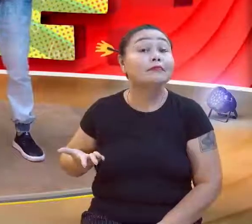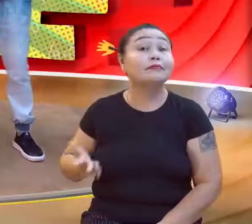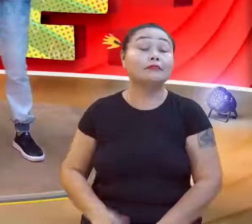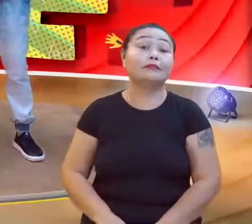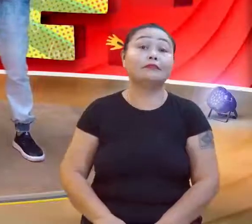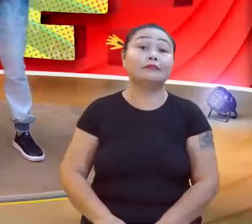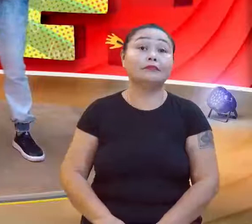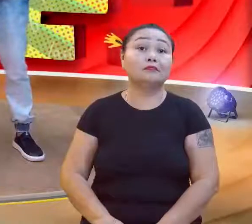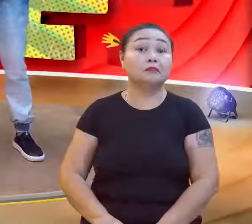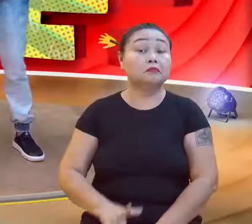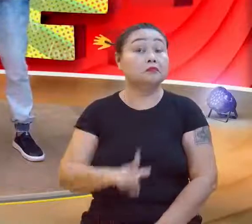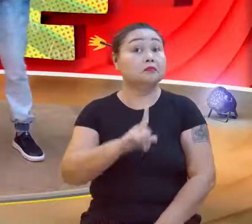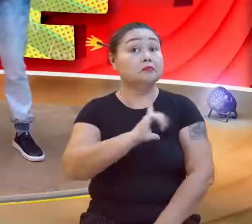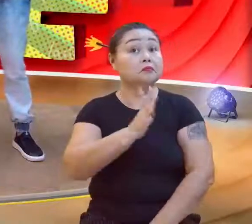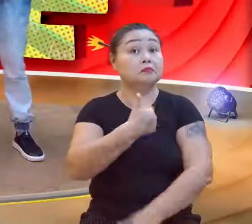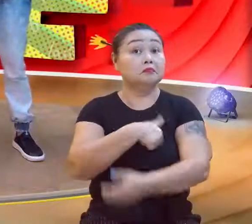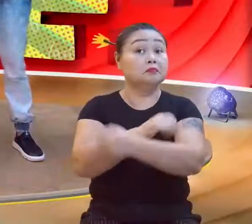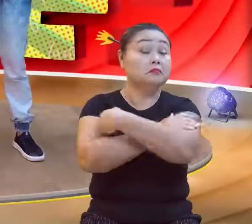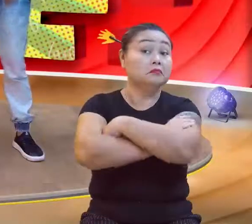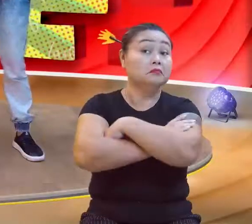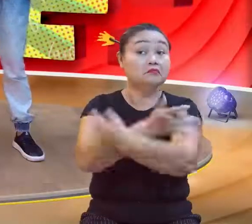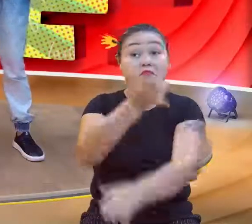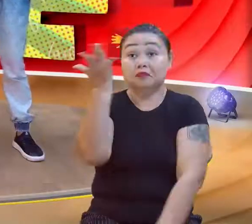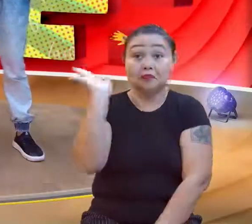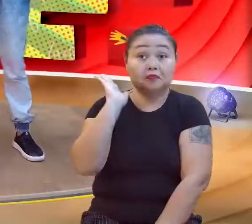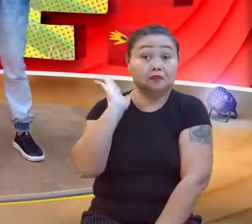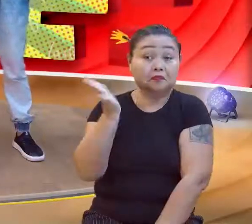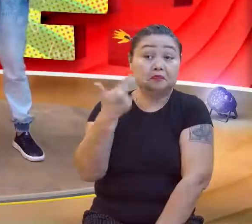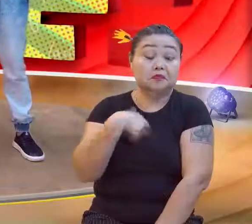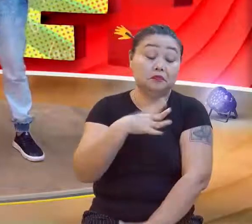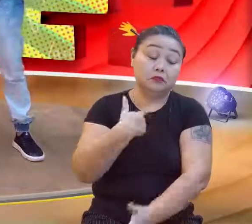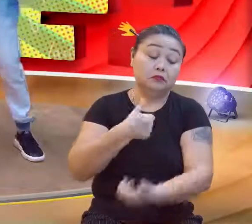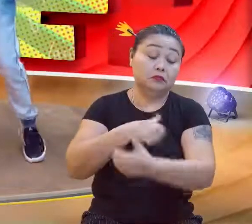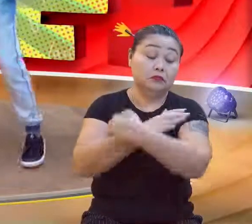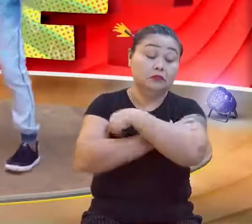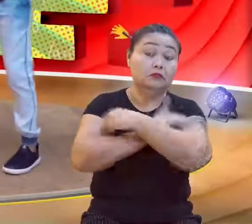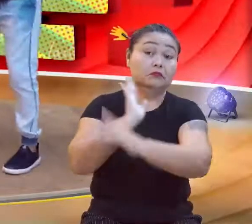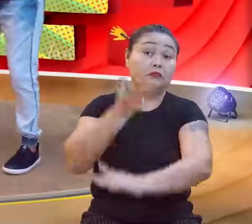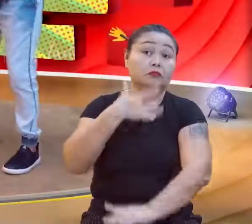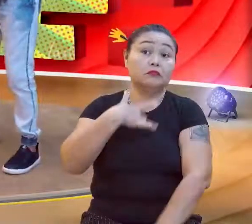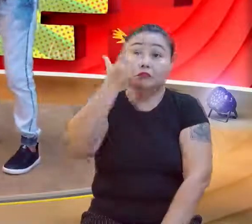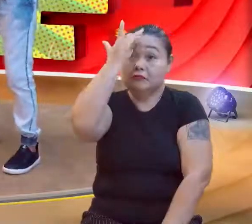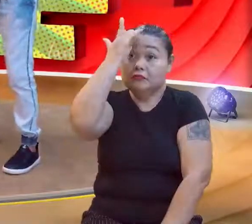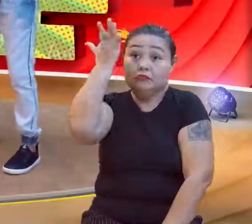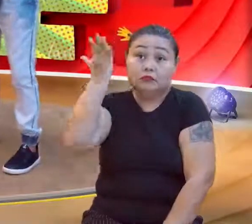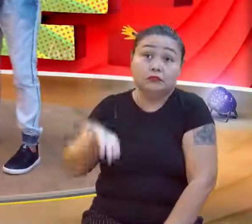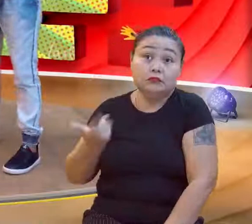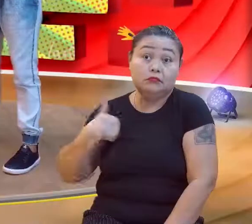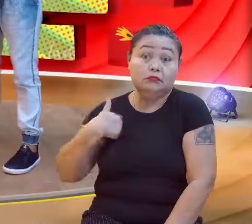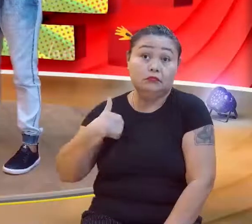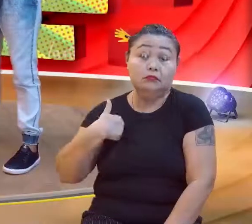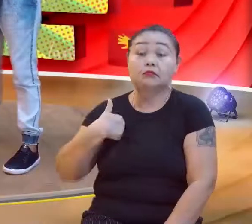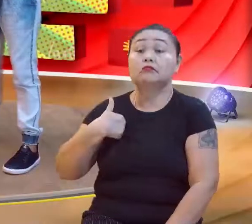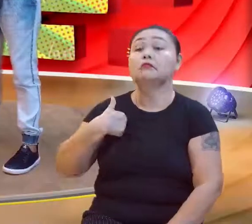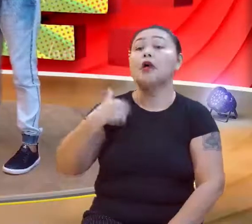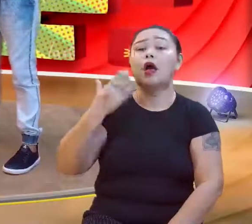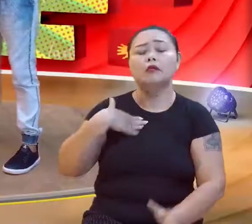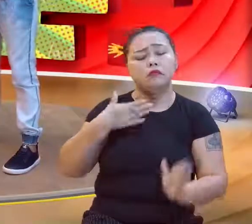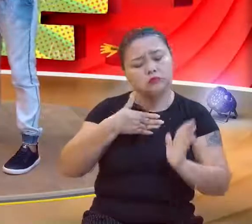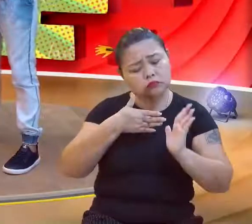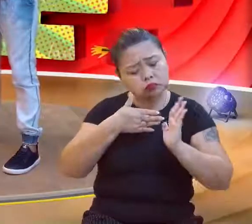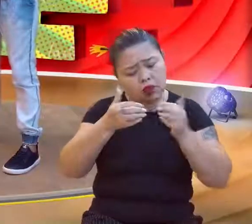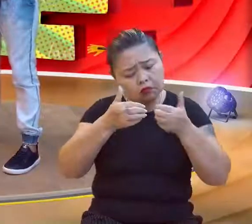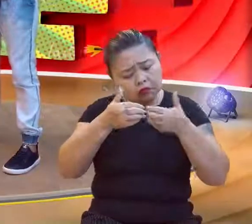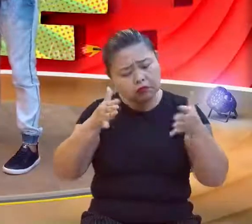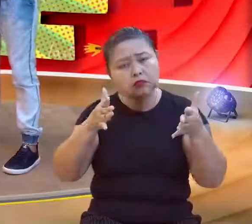Até estou de braço cruzado aqui. Tão fácil que é essa, né? Não, Se bem que assim, que a parte de sequência, a introdução,